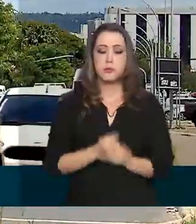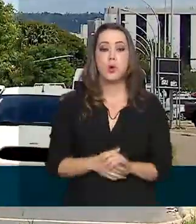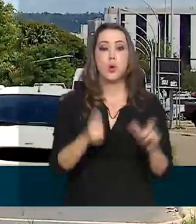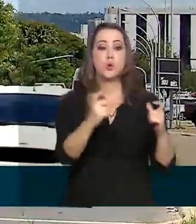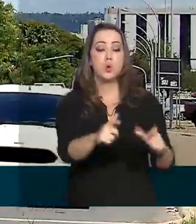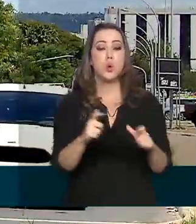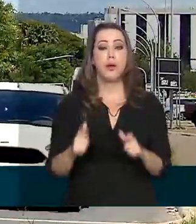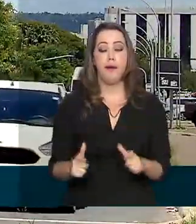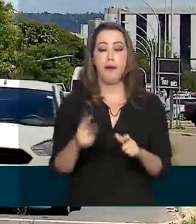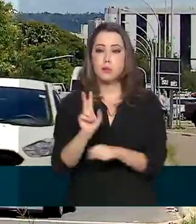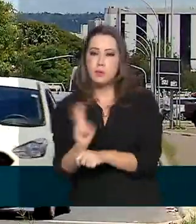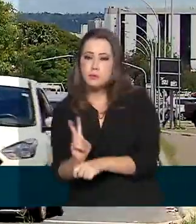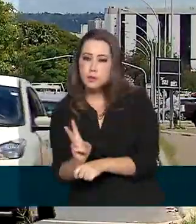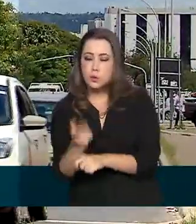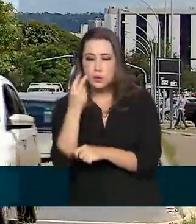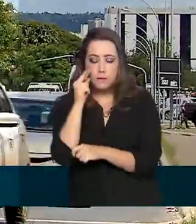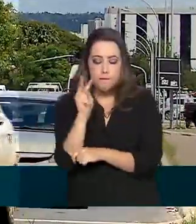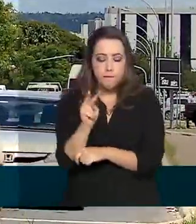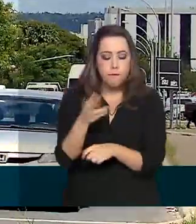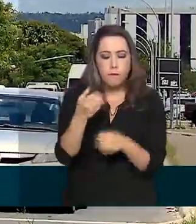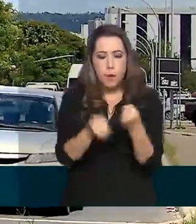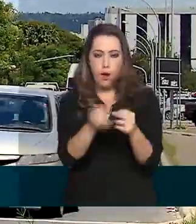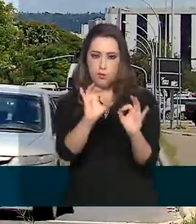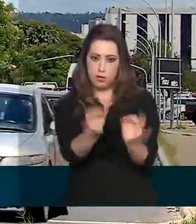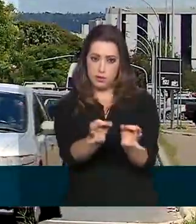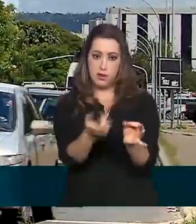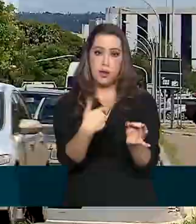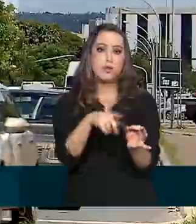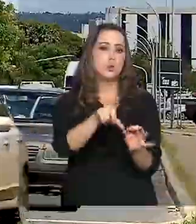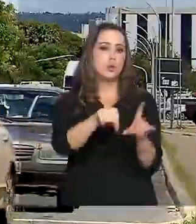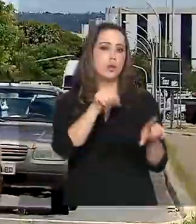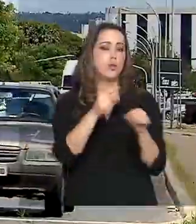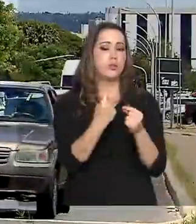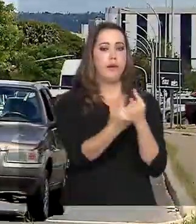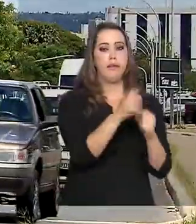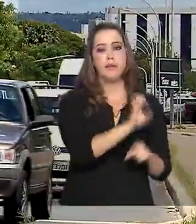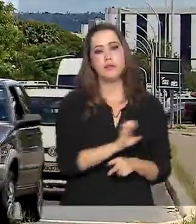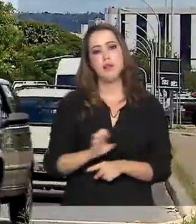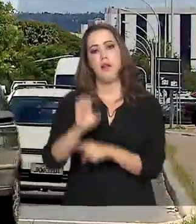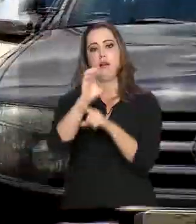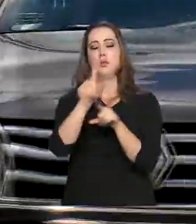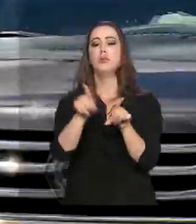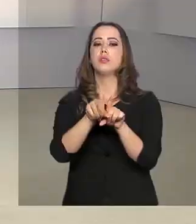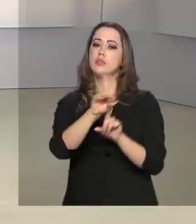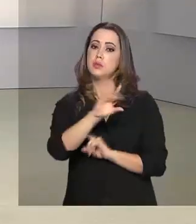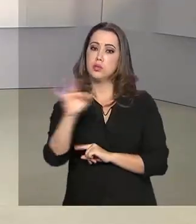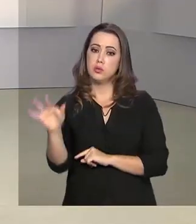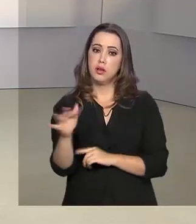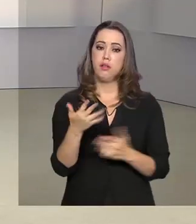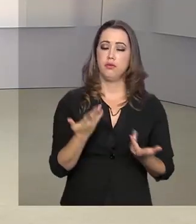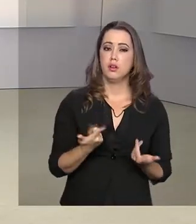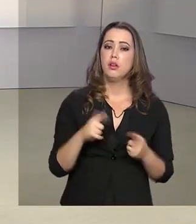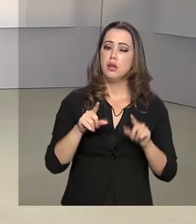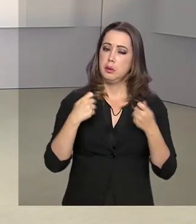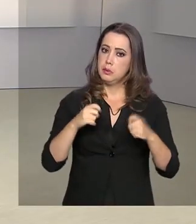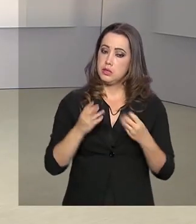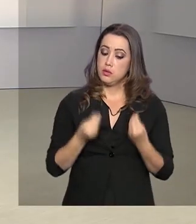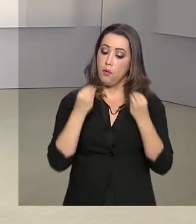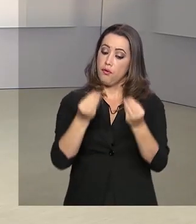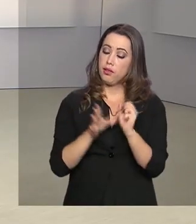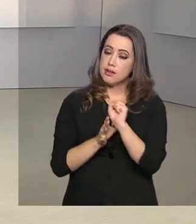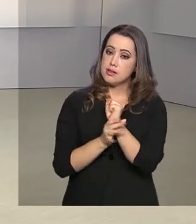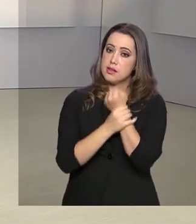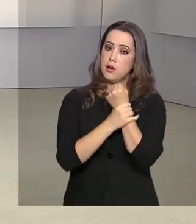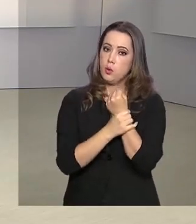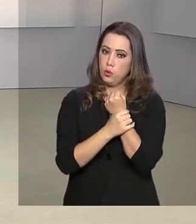realização das vistorias deverão ser definidos pelos detrãs de cada estado e do Distrito Federal. E terá que garantir a